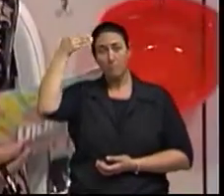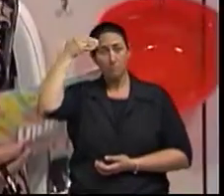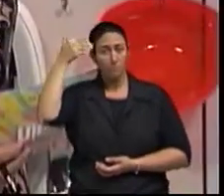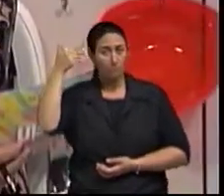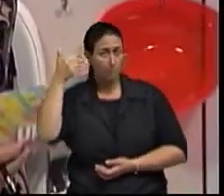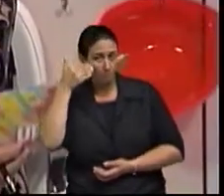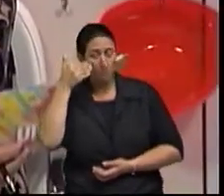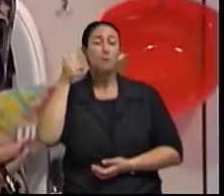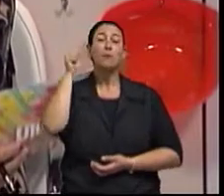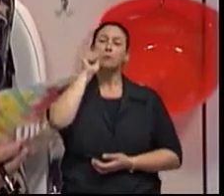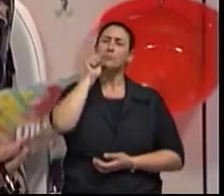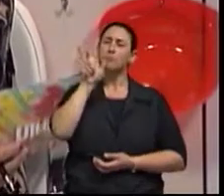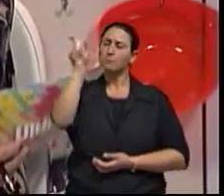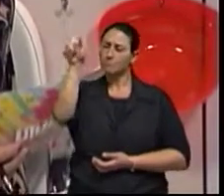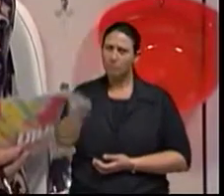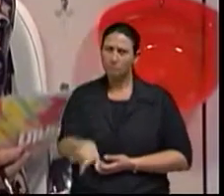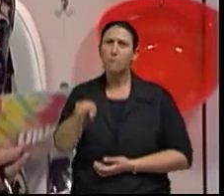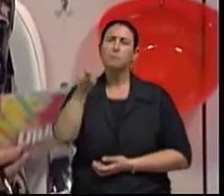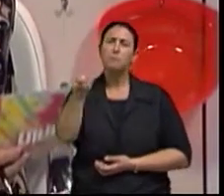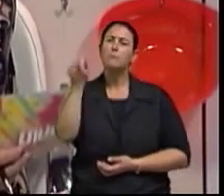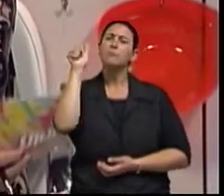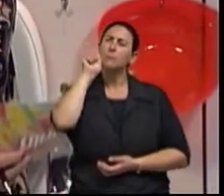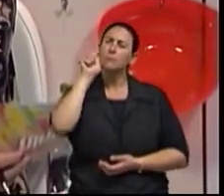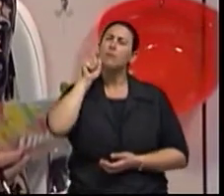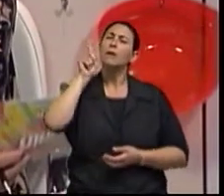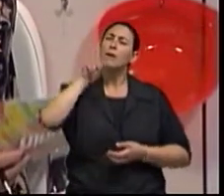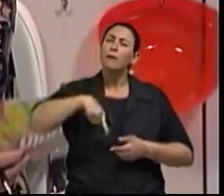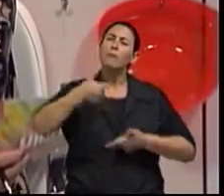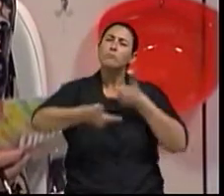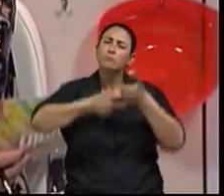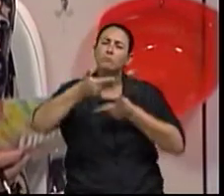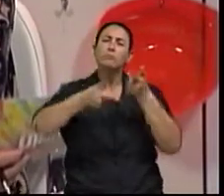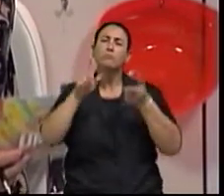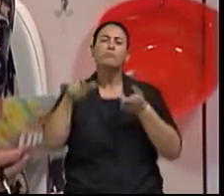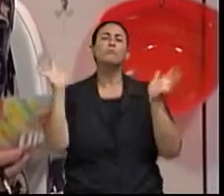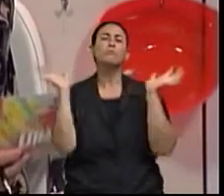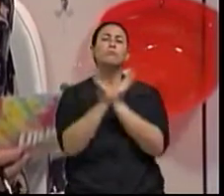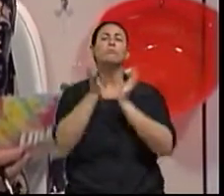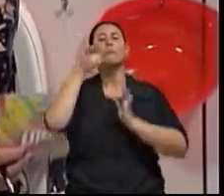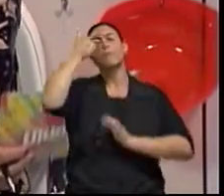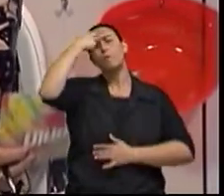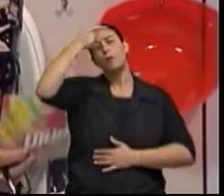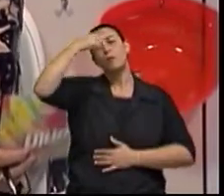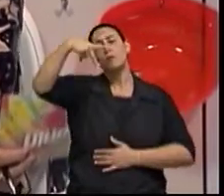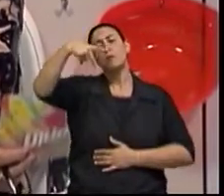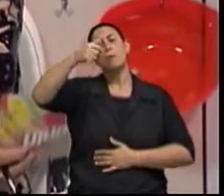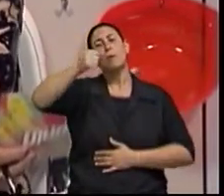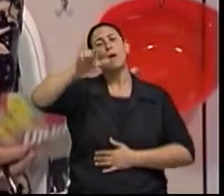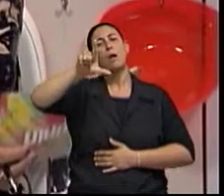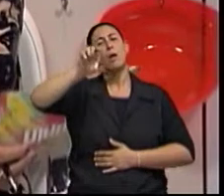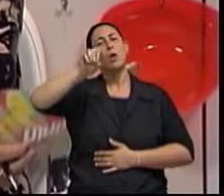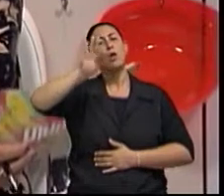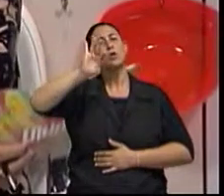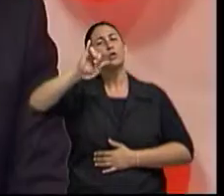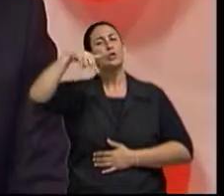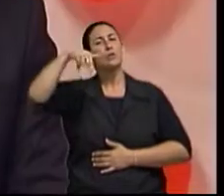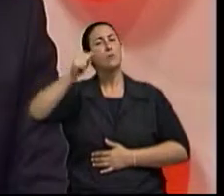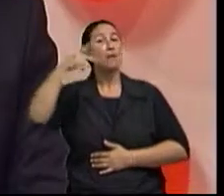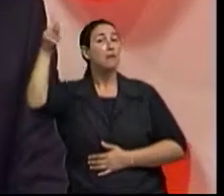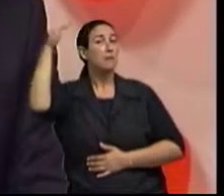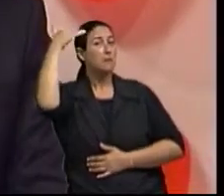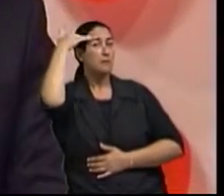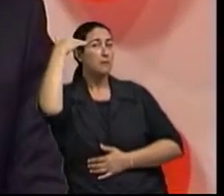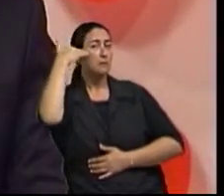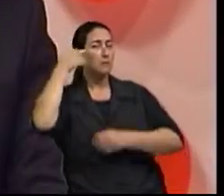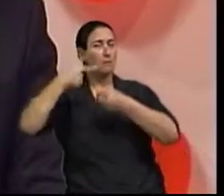Núcleo Palotino de Estudos do Envelhecimento da Faculdade Palotina de Santa Maria. E também o economista Alfredo